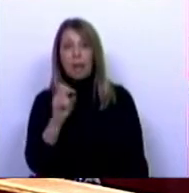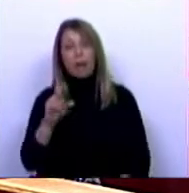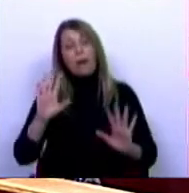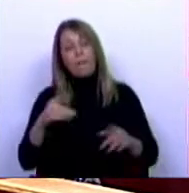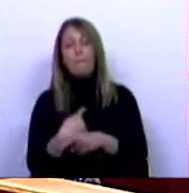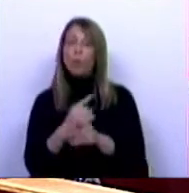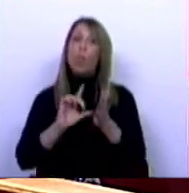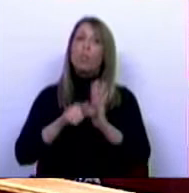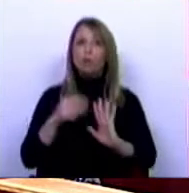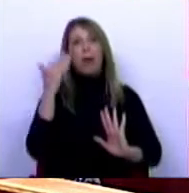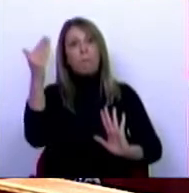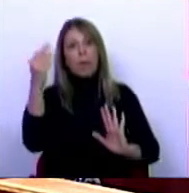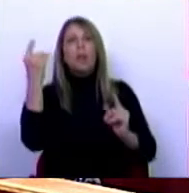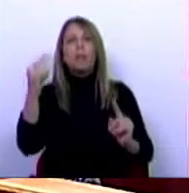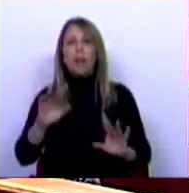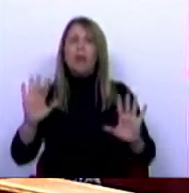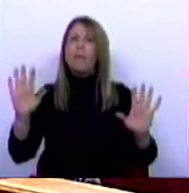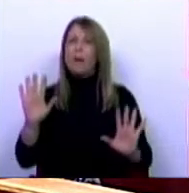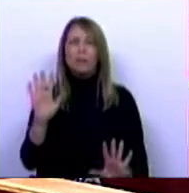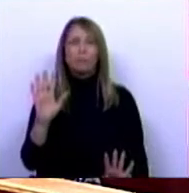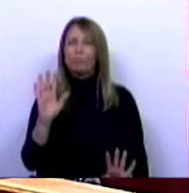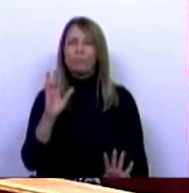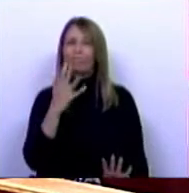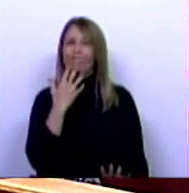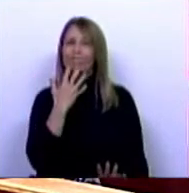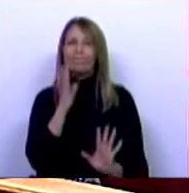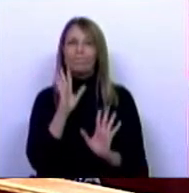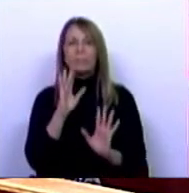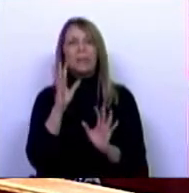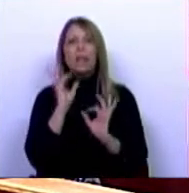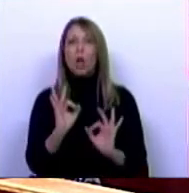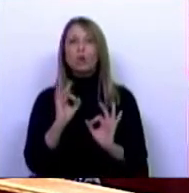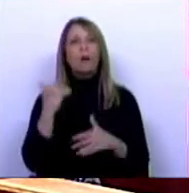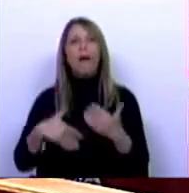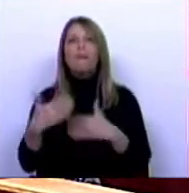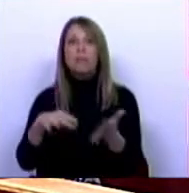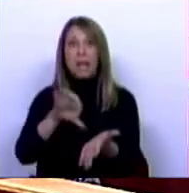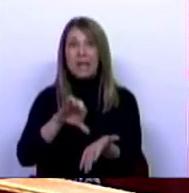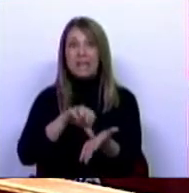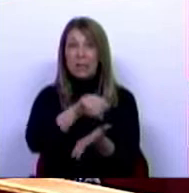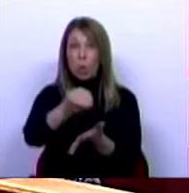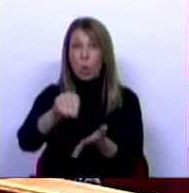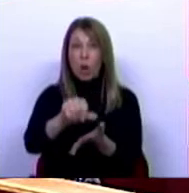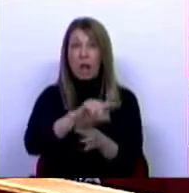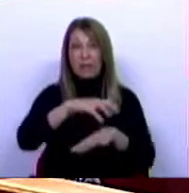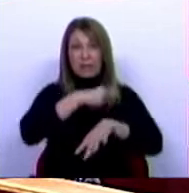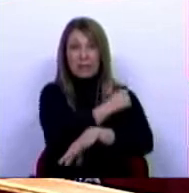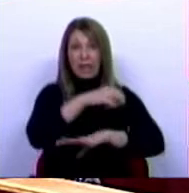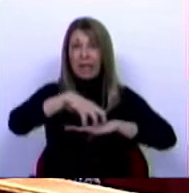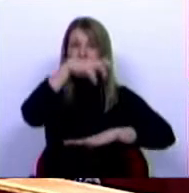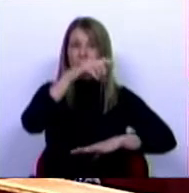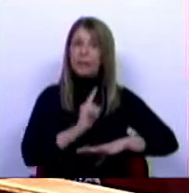específico, não parece prudente avançar com o centro interpretativo sediado neste local e neste equipamento. E